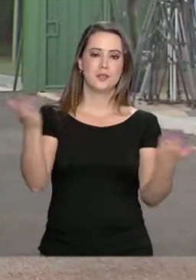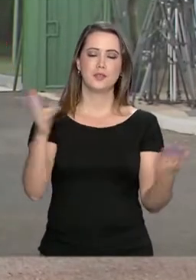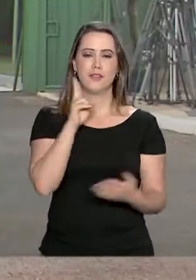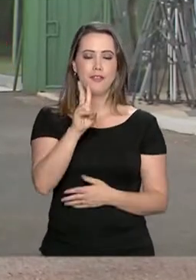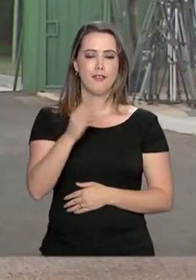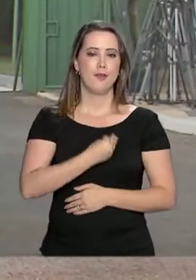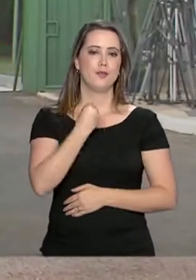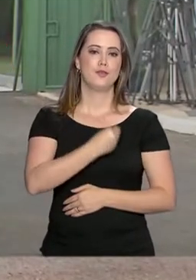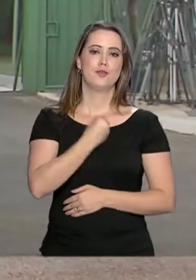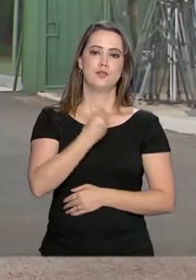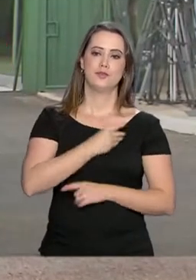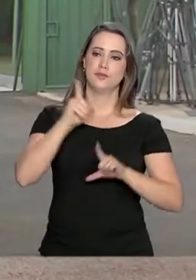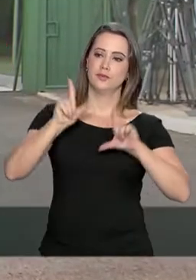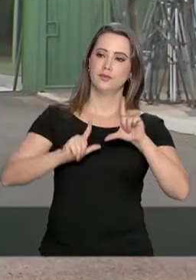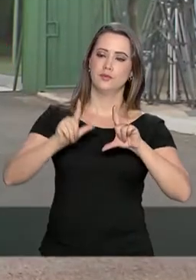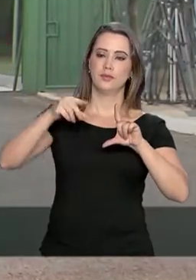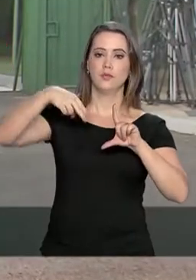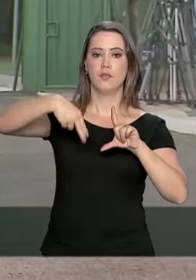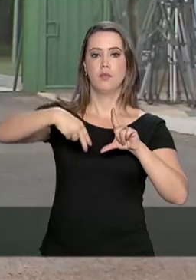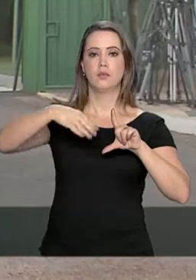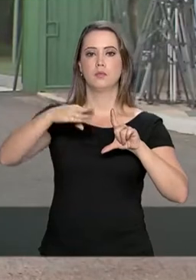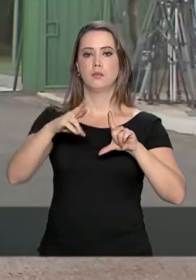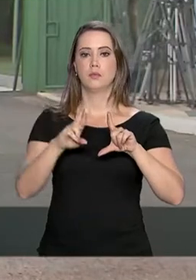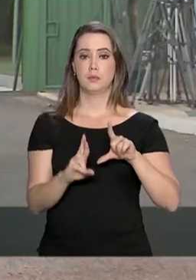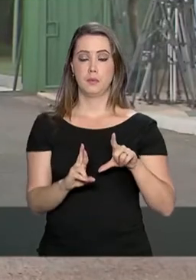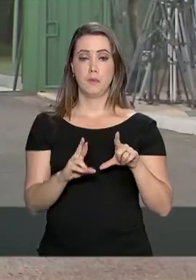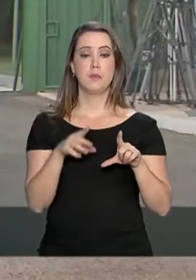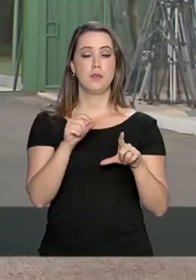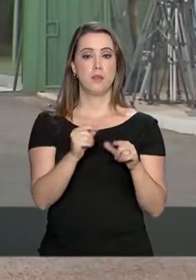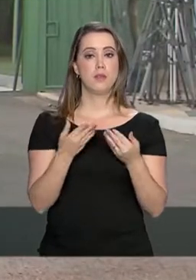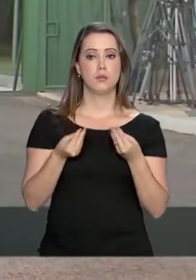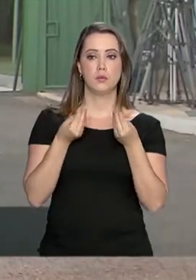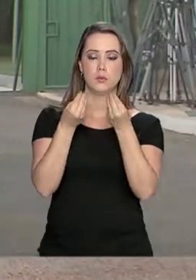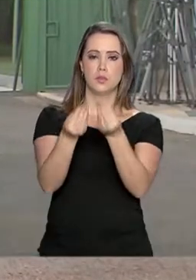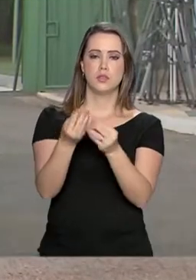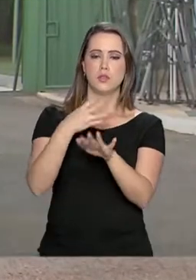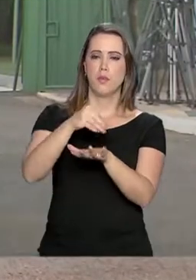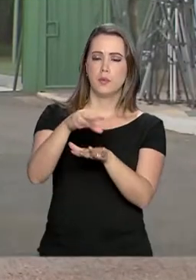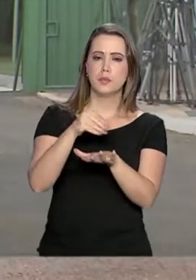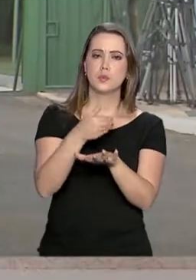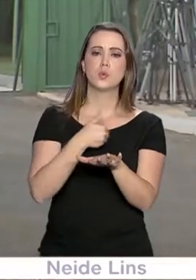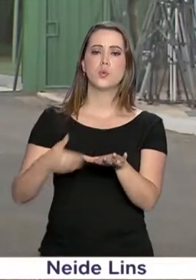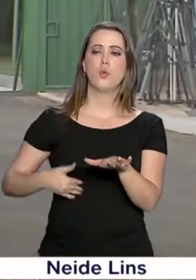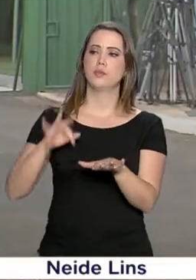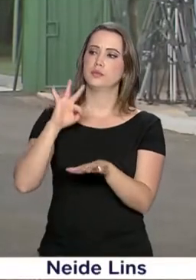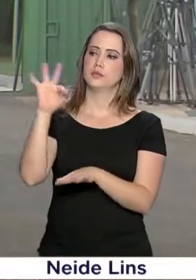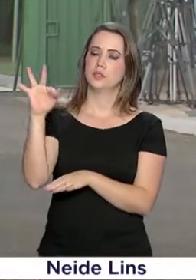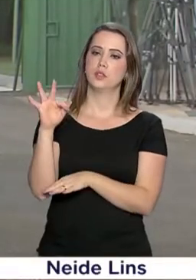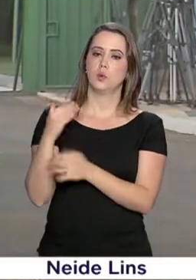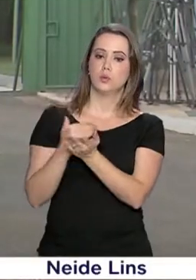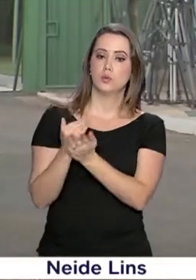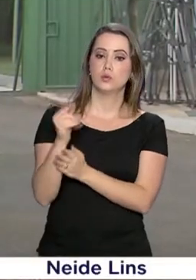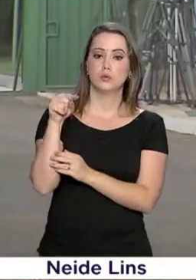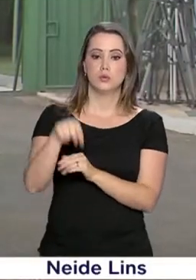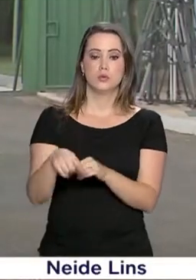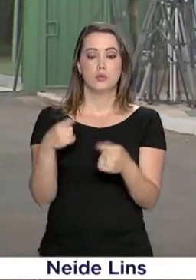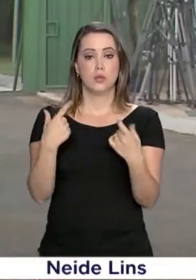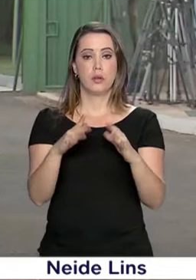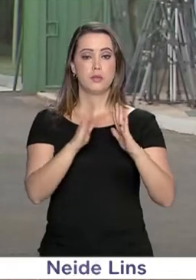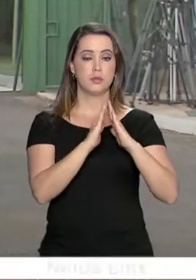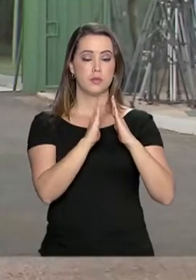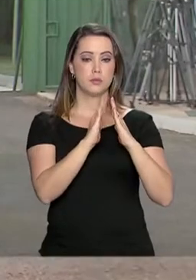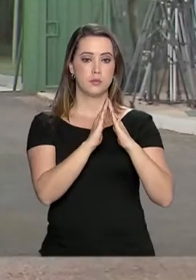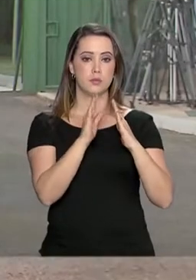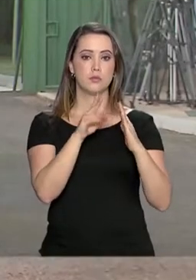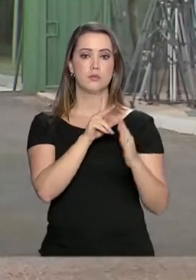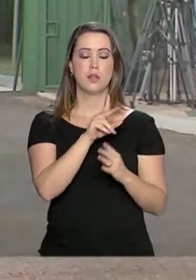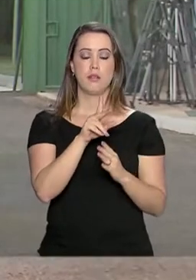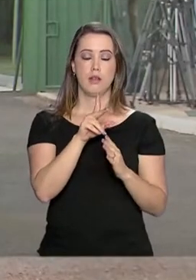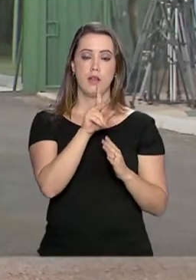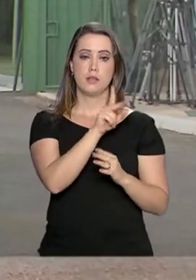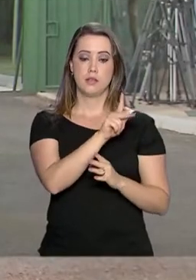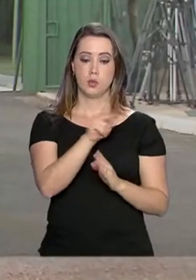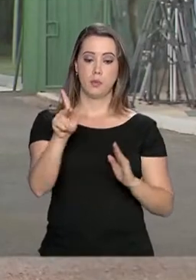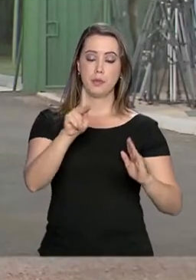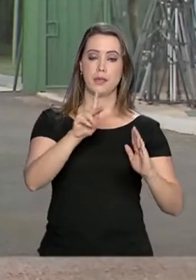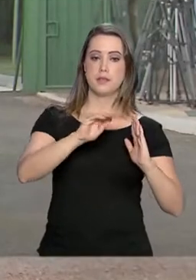Senado?